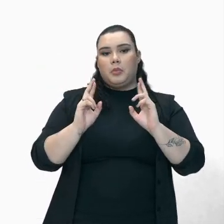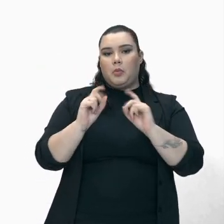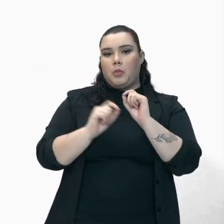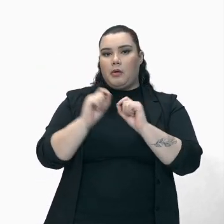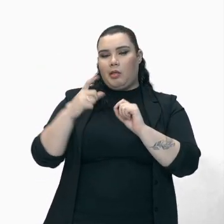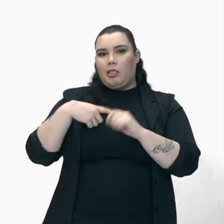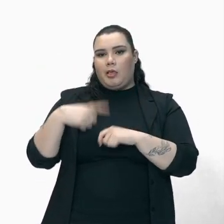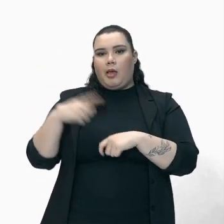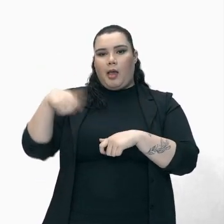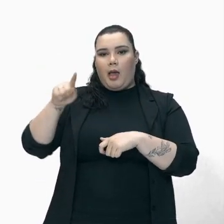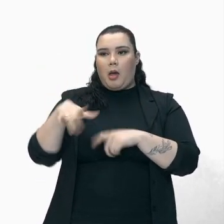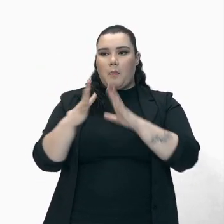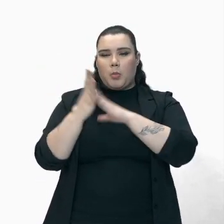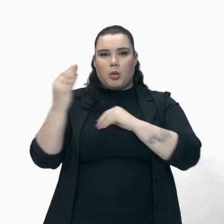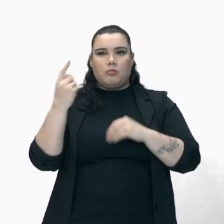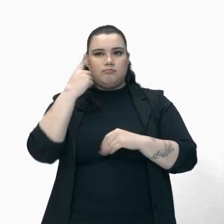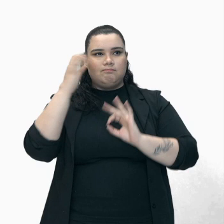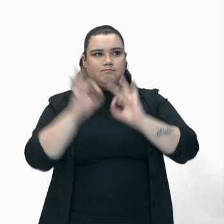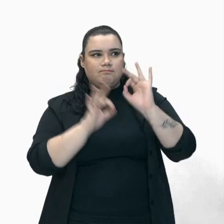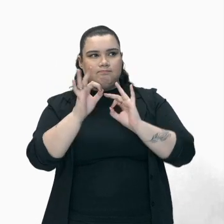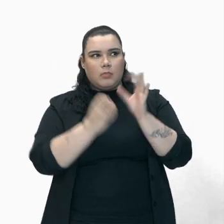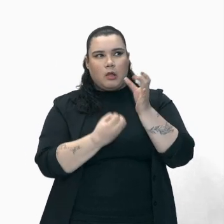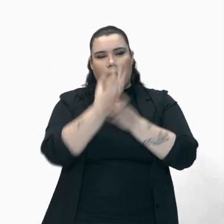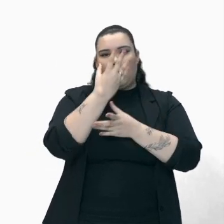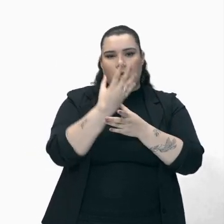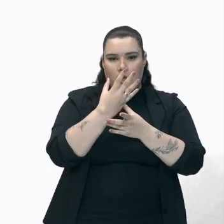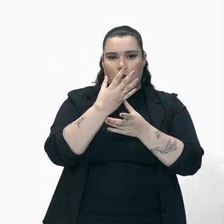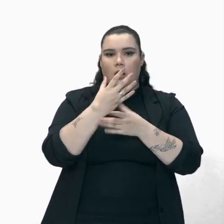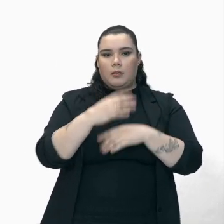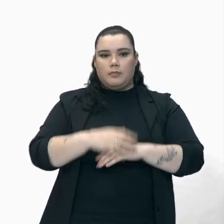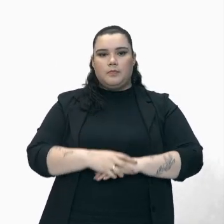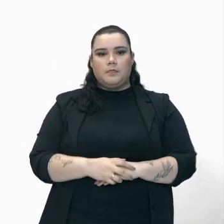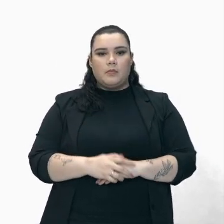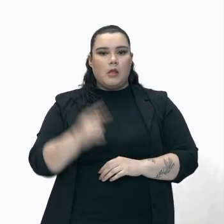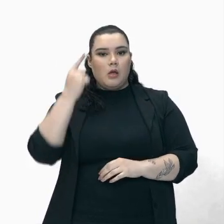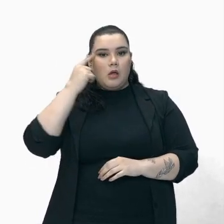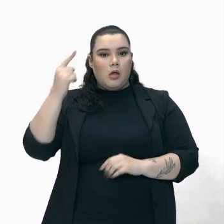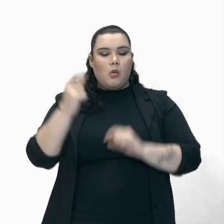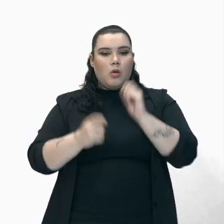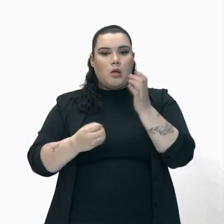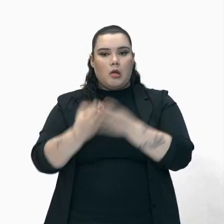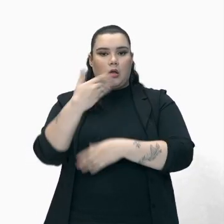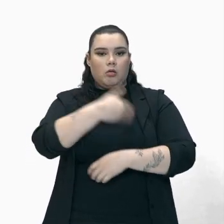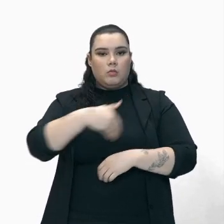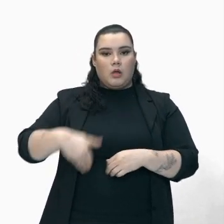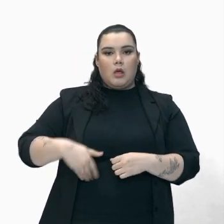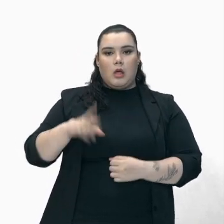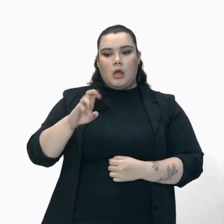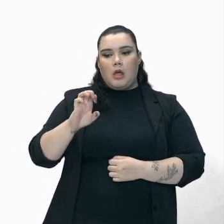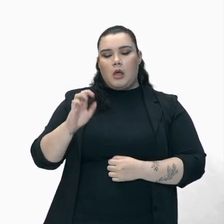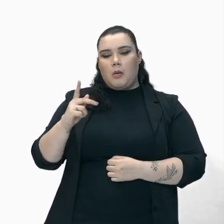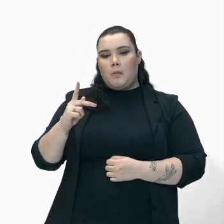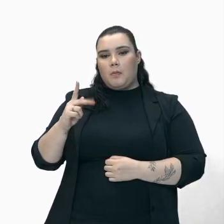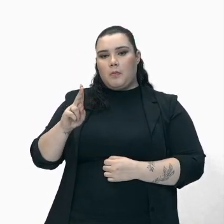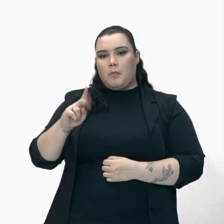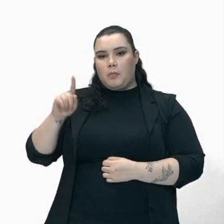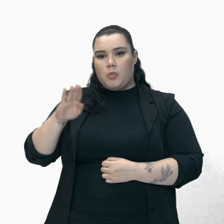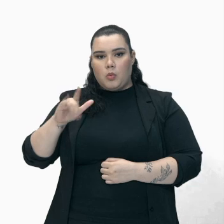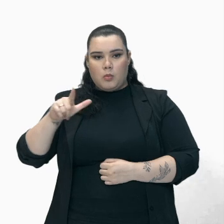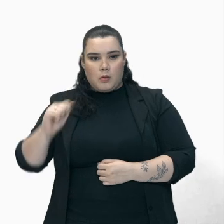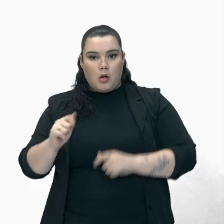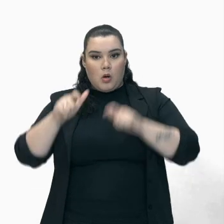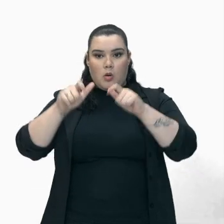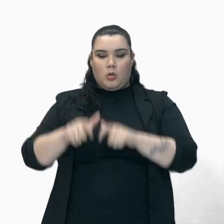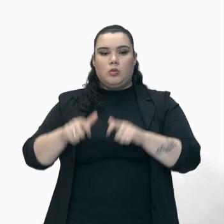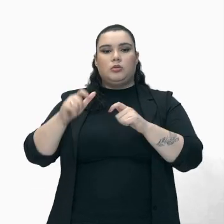Pretendiam Estaurar uma república Com sede em São João Deu Rei Criar uma universidade Em Vila Rica Tornar o serviço Militar Obrigatório E